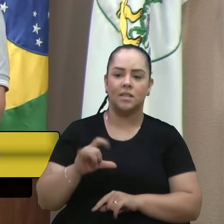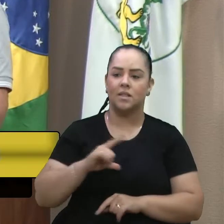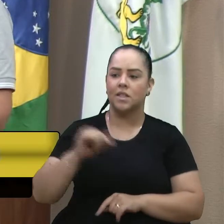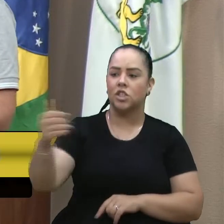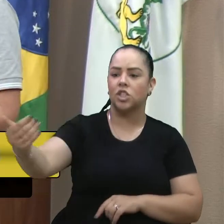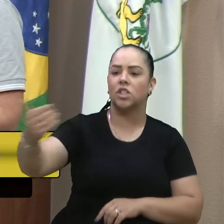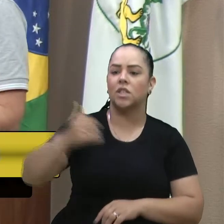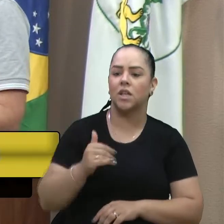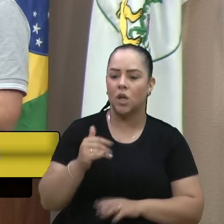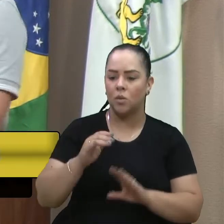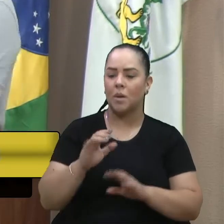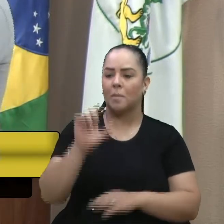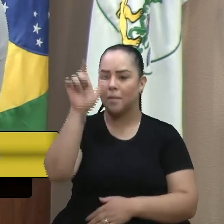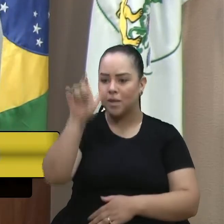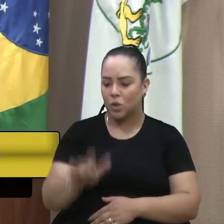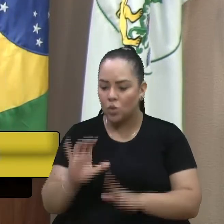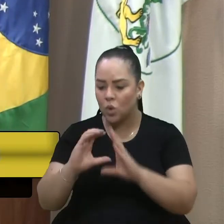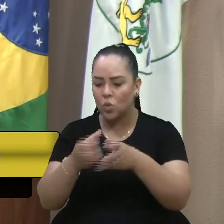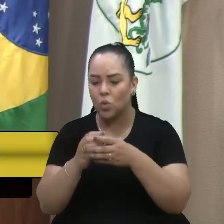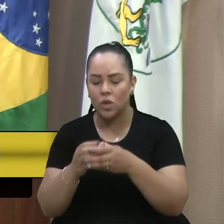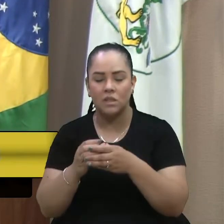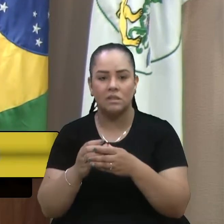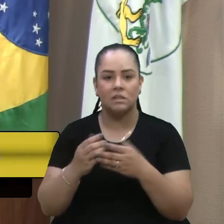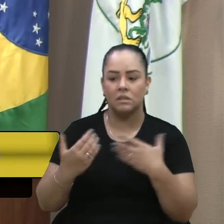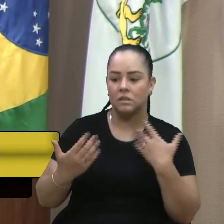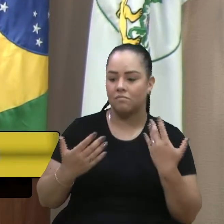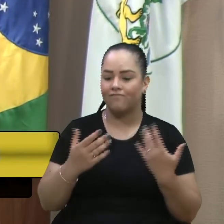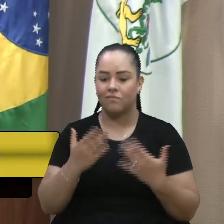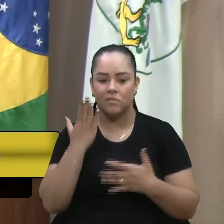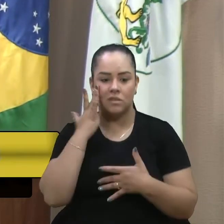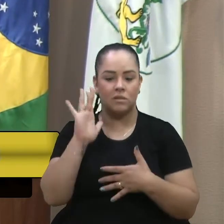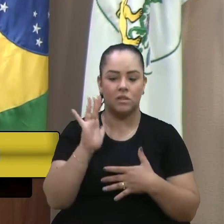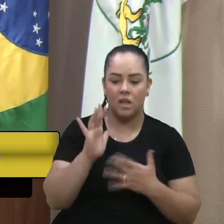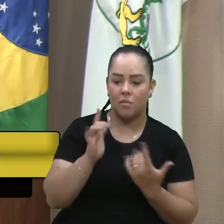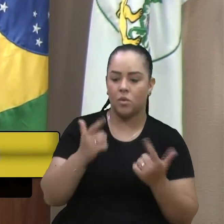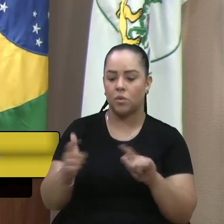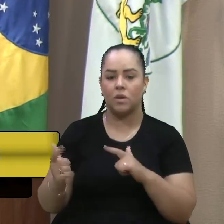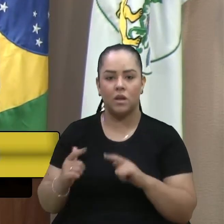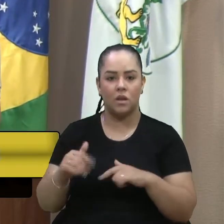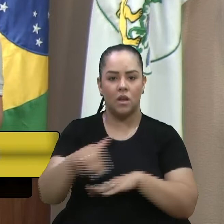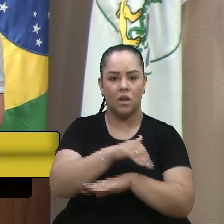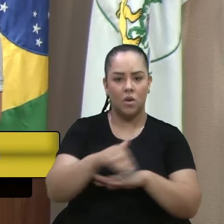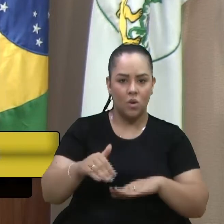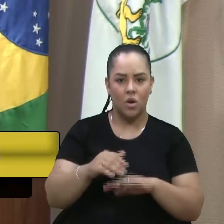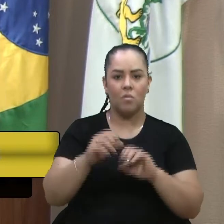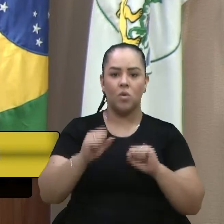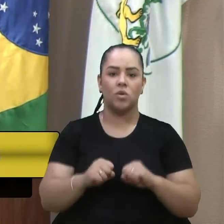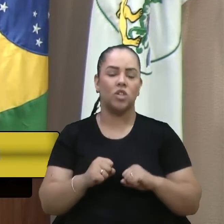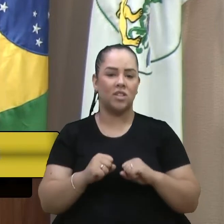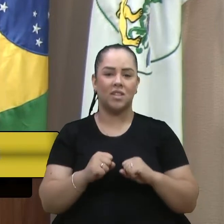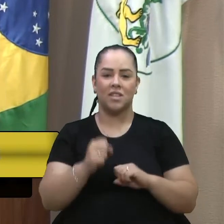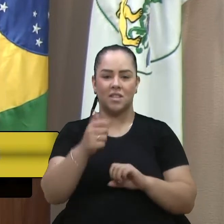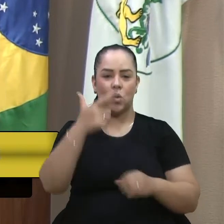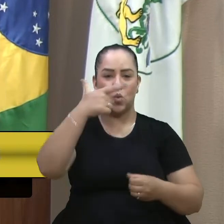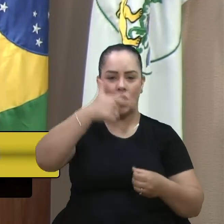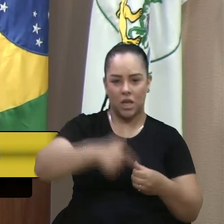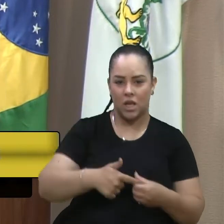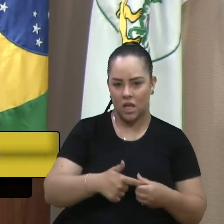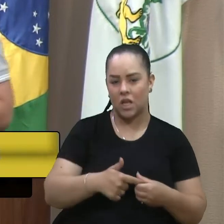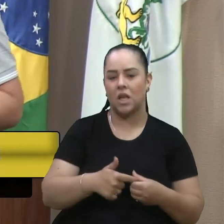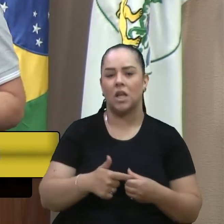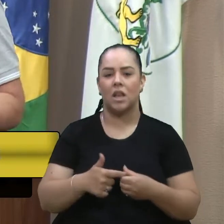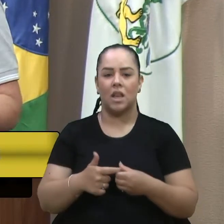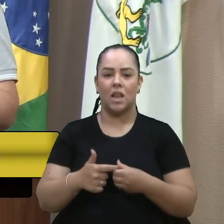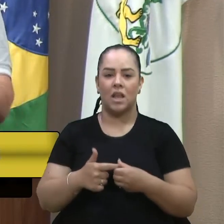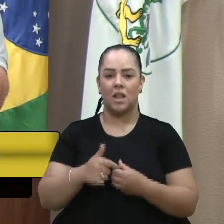perdido pelas ruas se através de um centro de informação ao turista se os frentistas os postos de gasolina os taxistas os motoristas de Uber